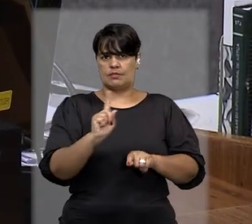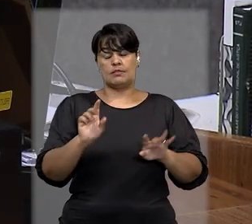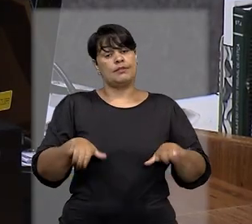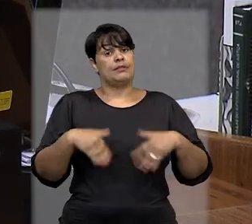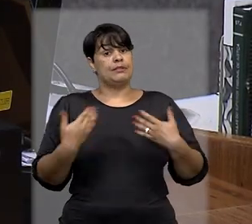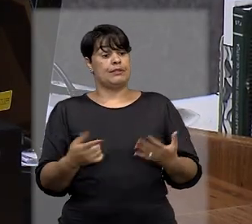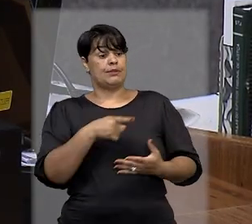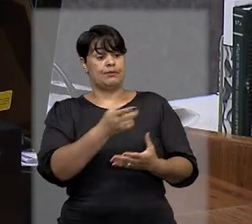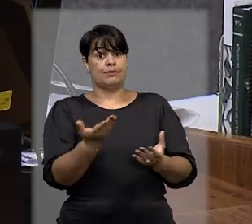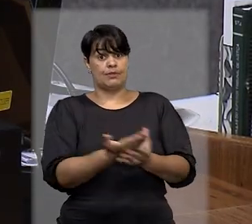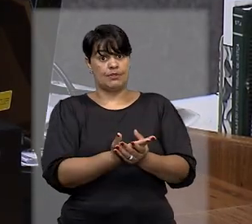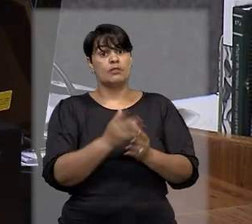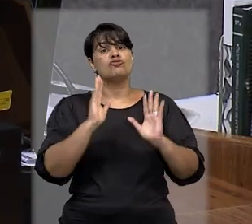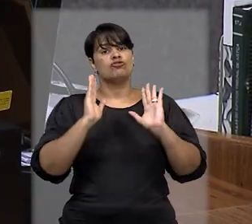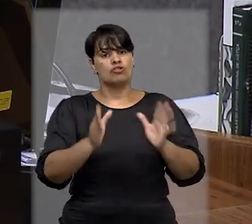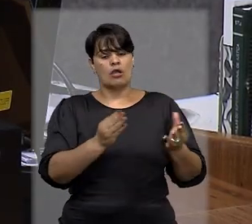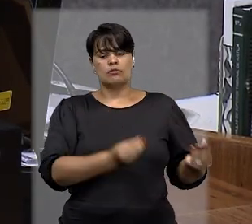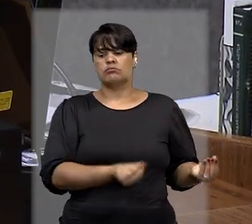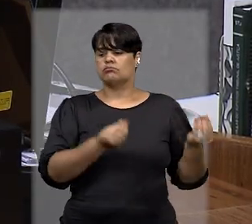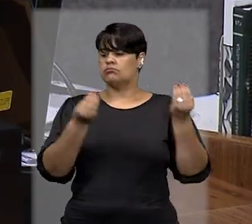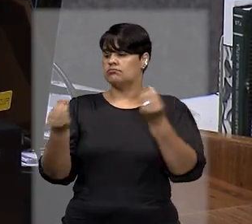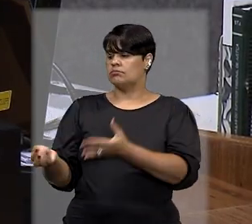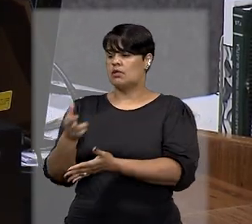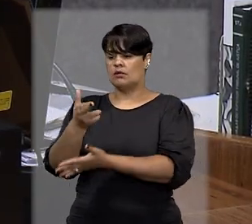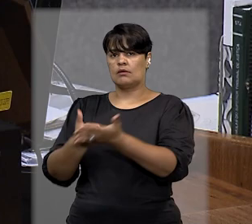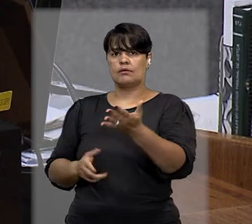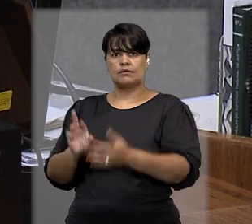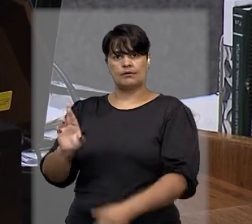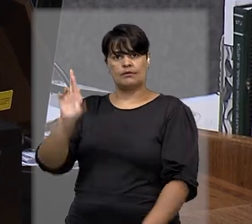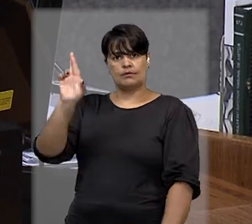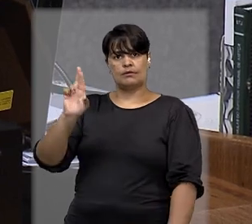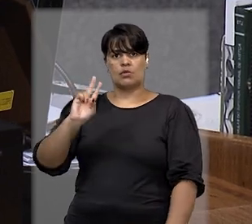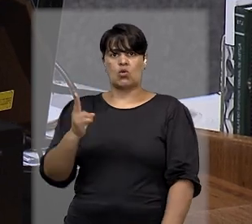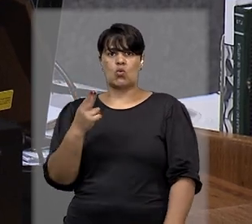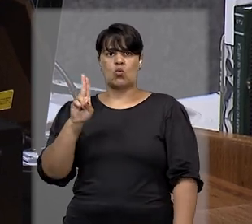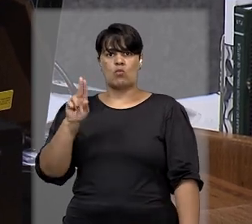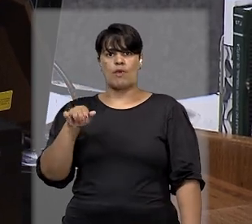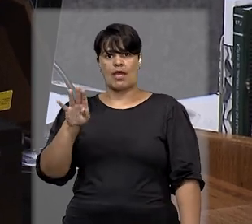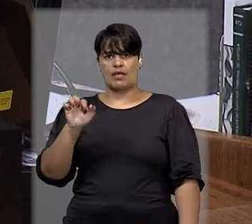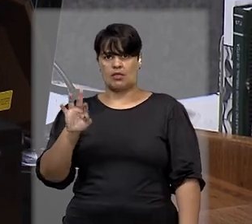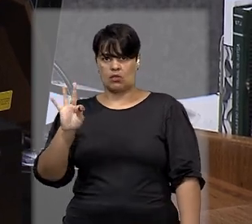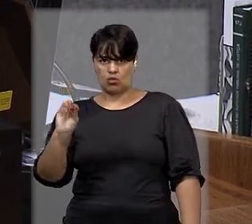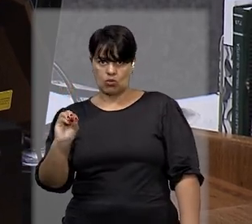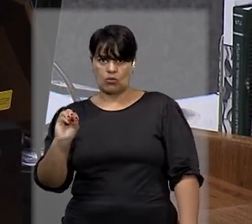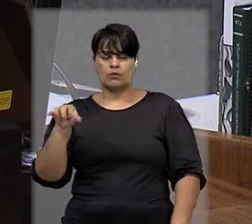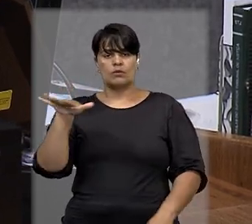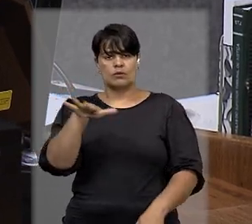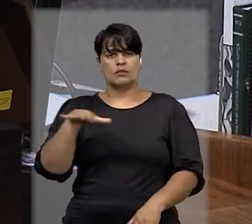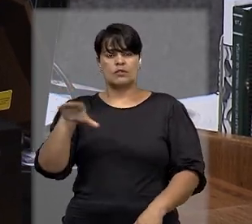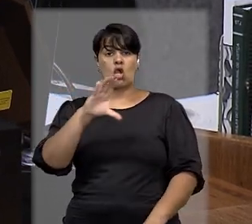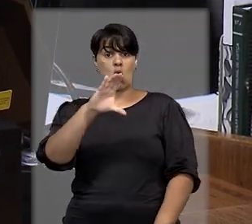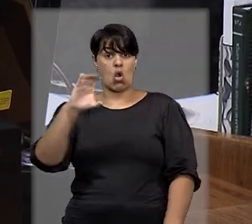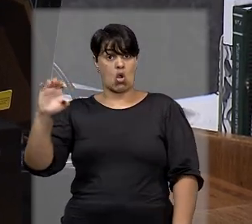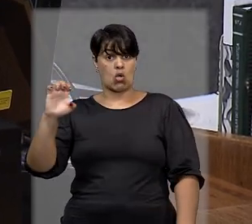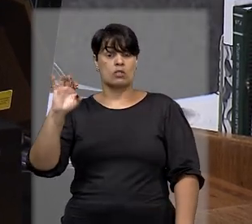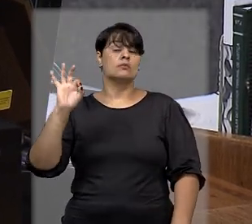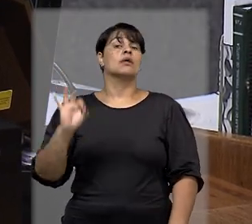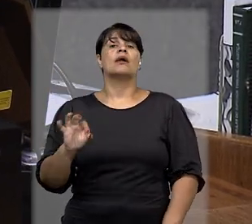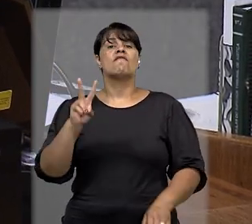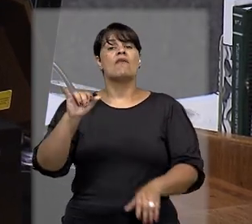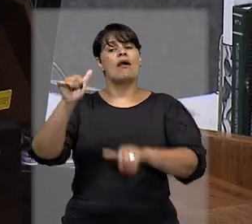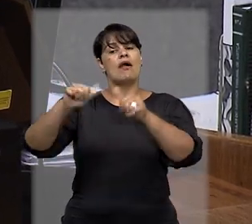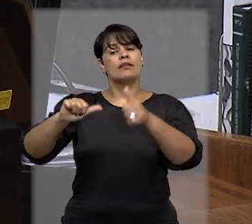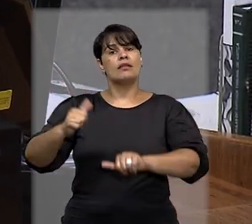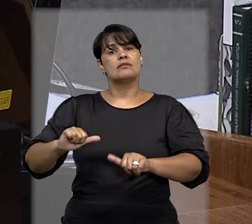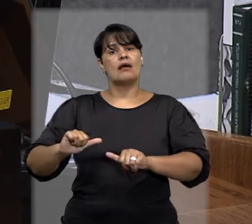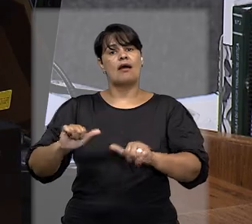judicial foi distribuída para a relatoria do ministro Humberto Martins, na Corte Especial, para ser analisada